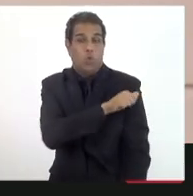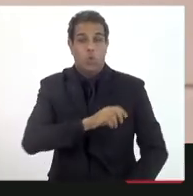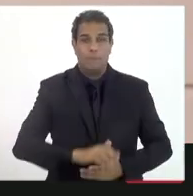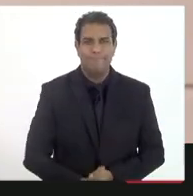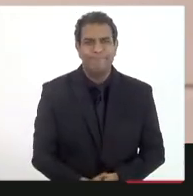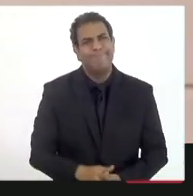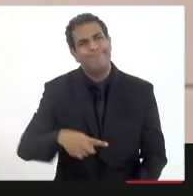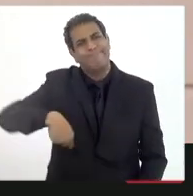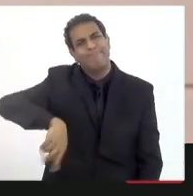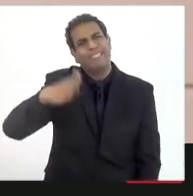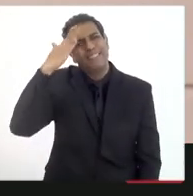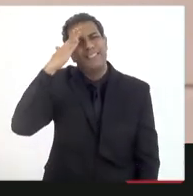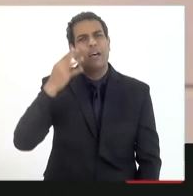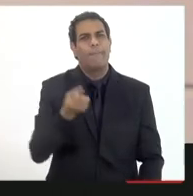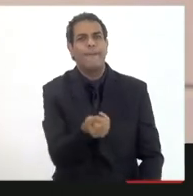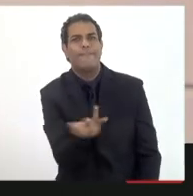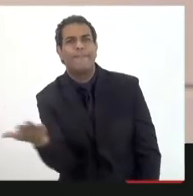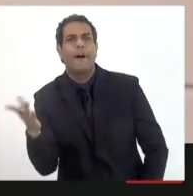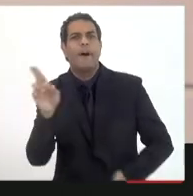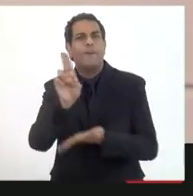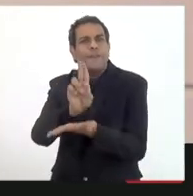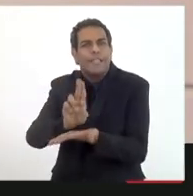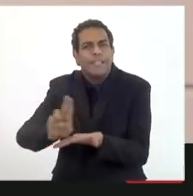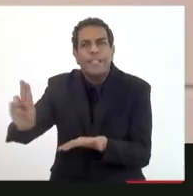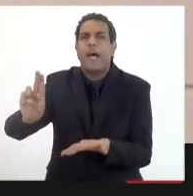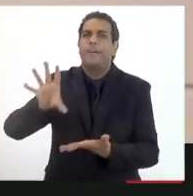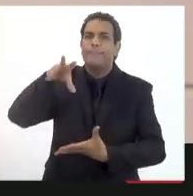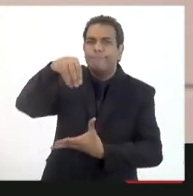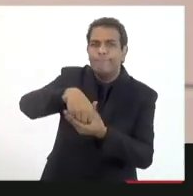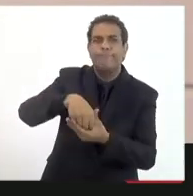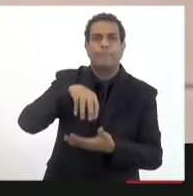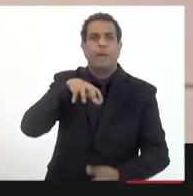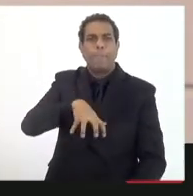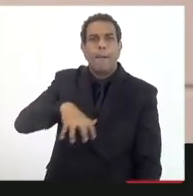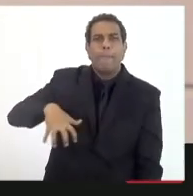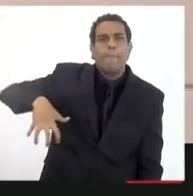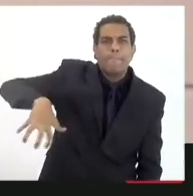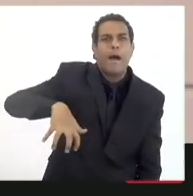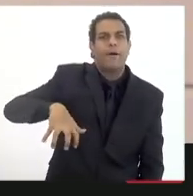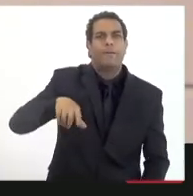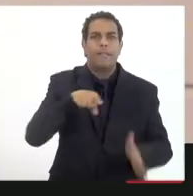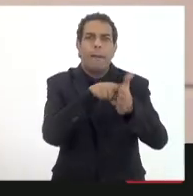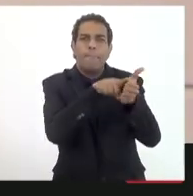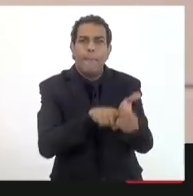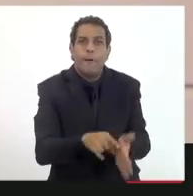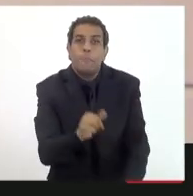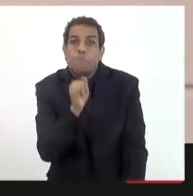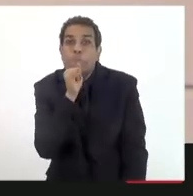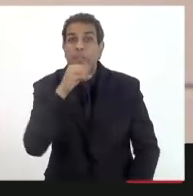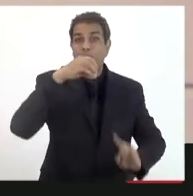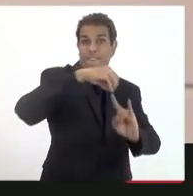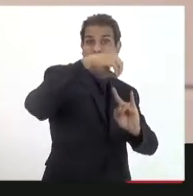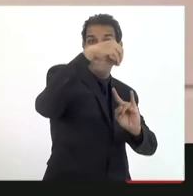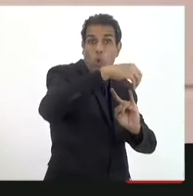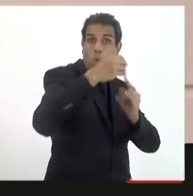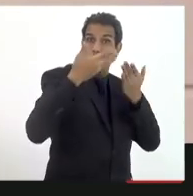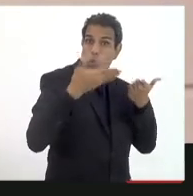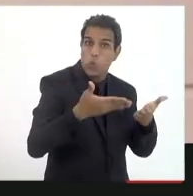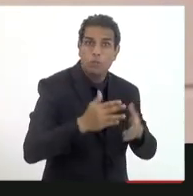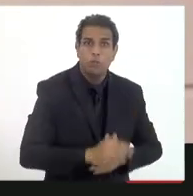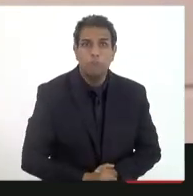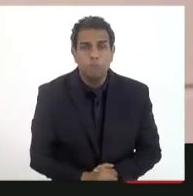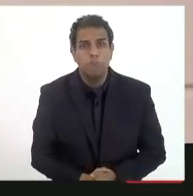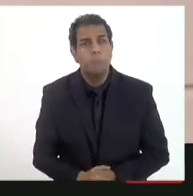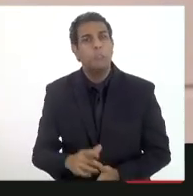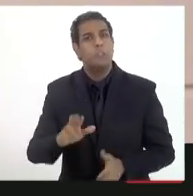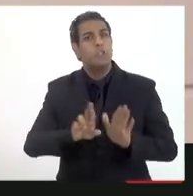várias universidades federais e estaduais centros de pesquisa como por exemplo a Fiocruz que é uma delas eu vejo aqui